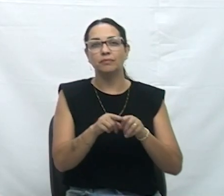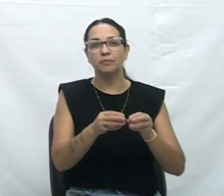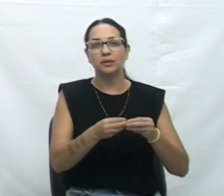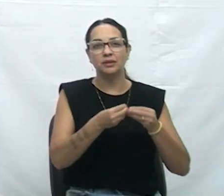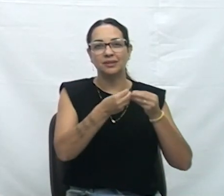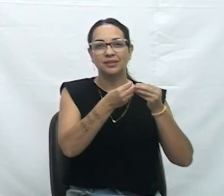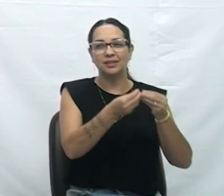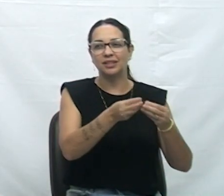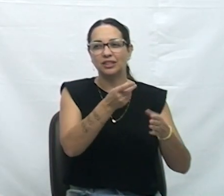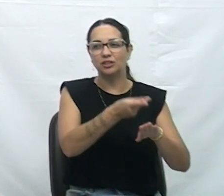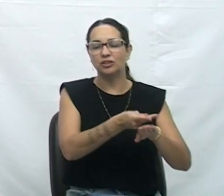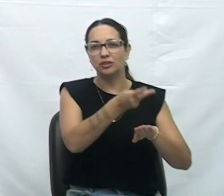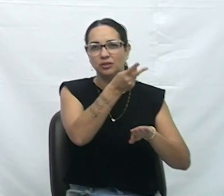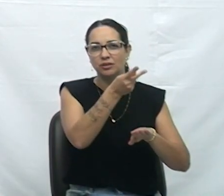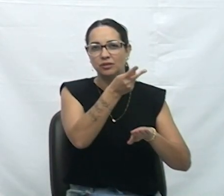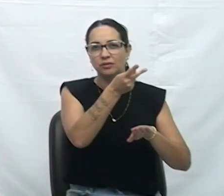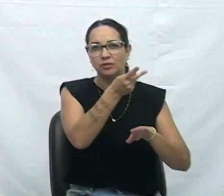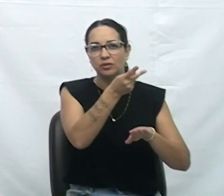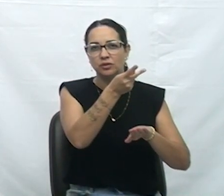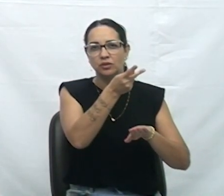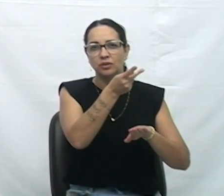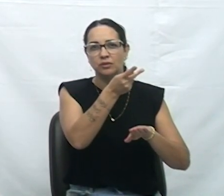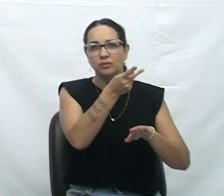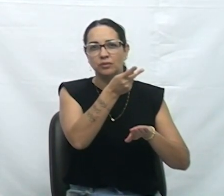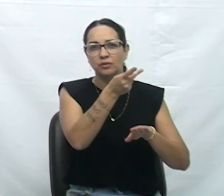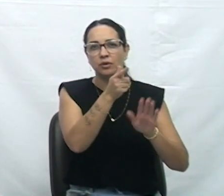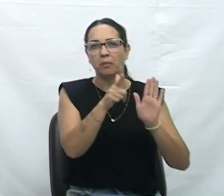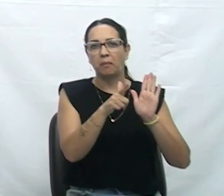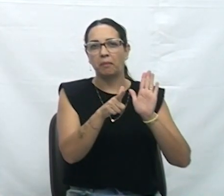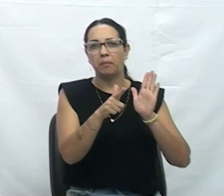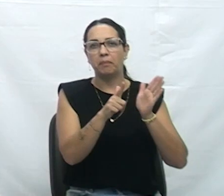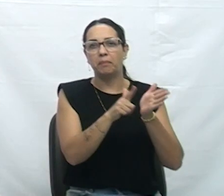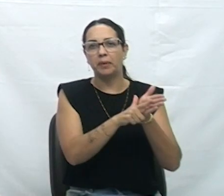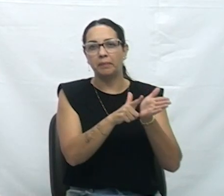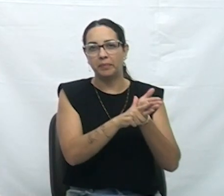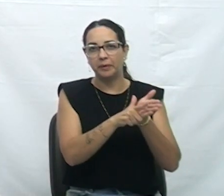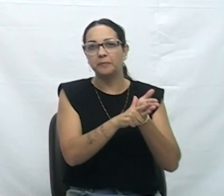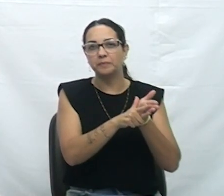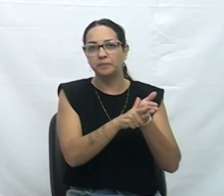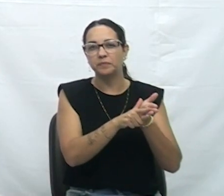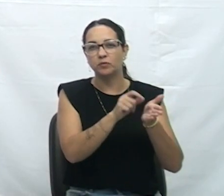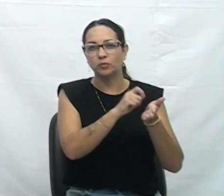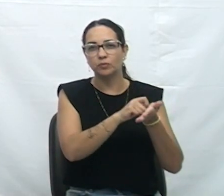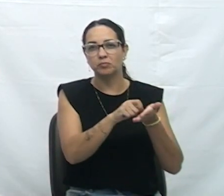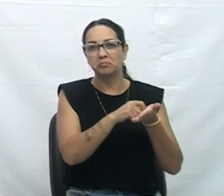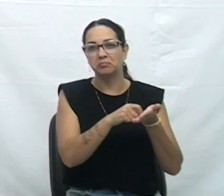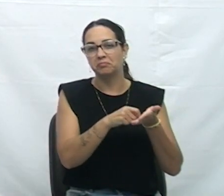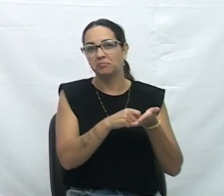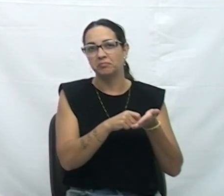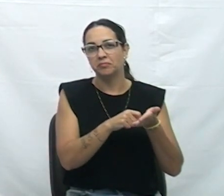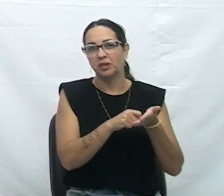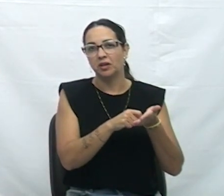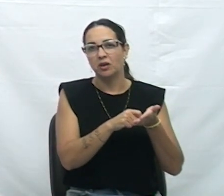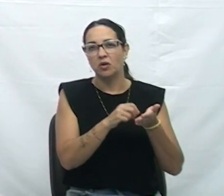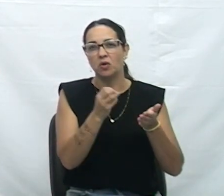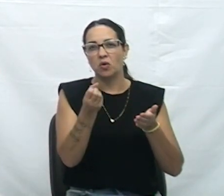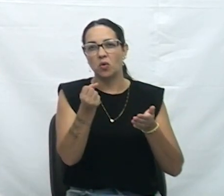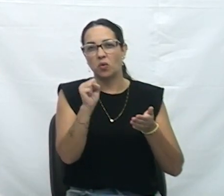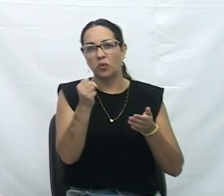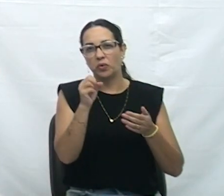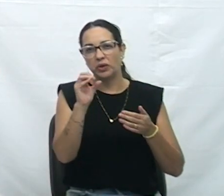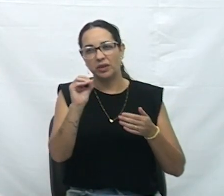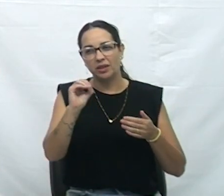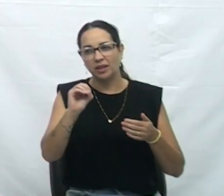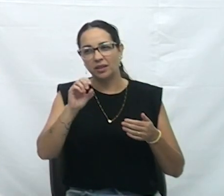no Salão Ouro Negro. Foram quase 80 escrituras entregues,